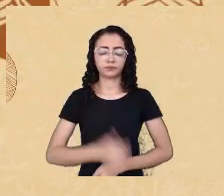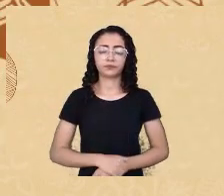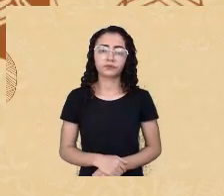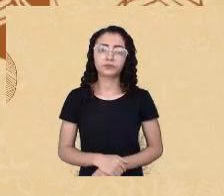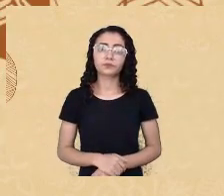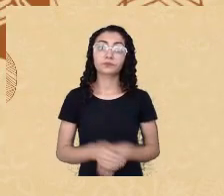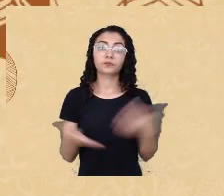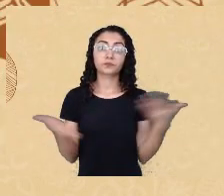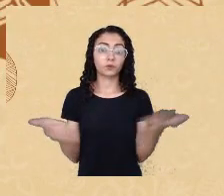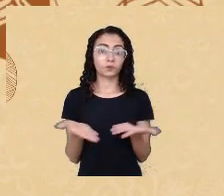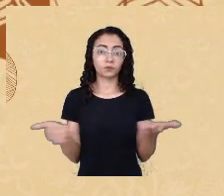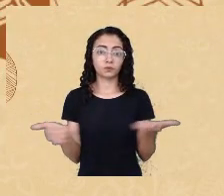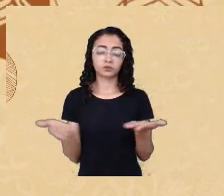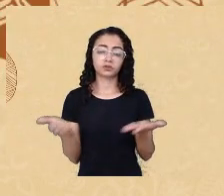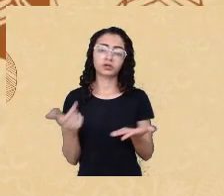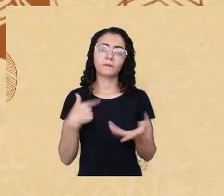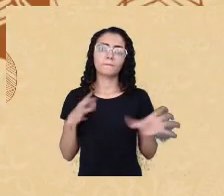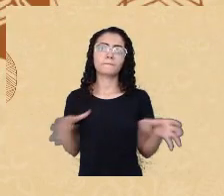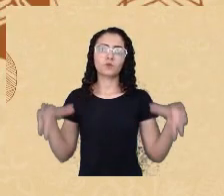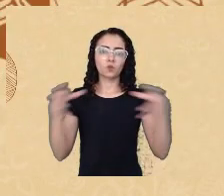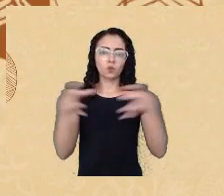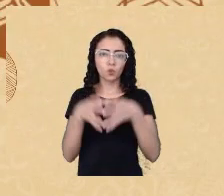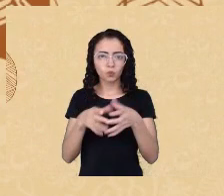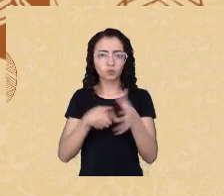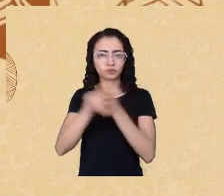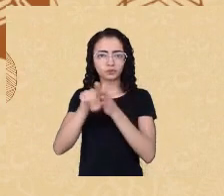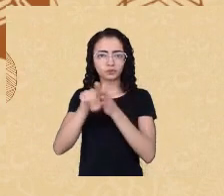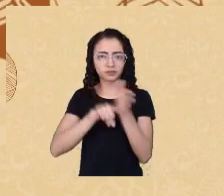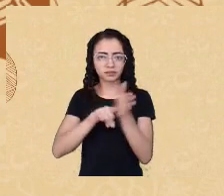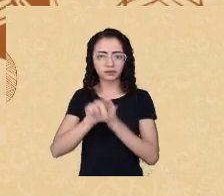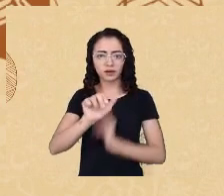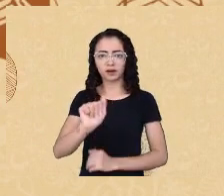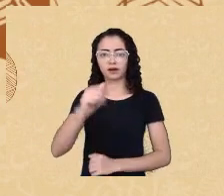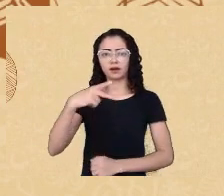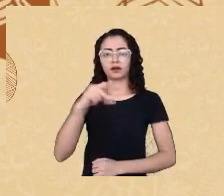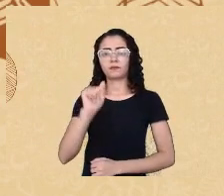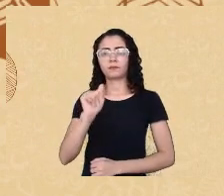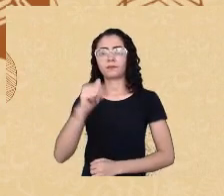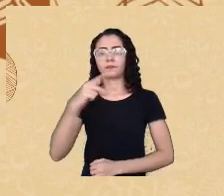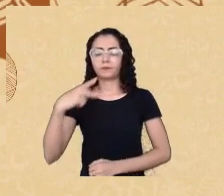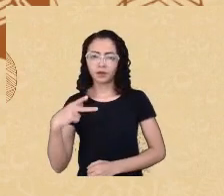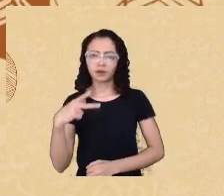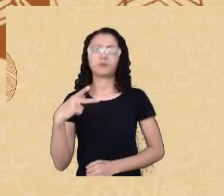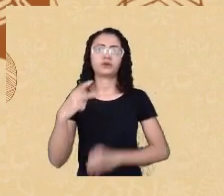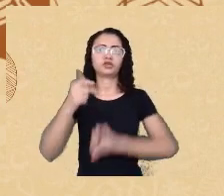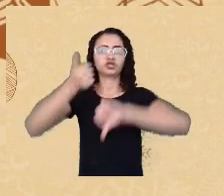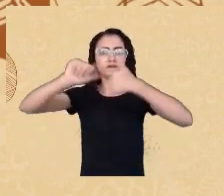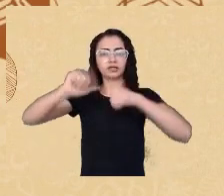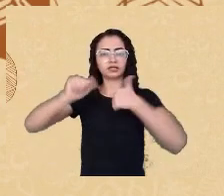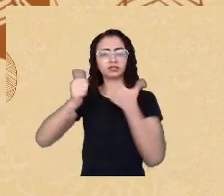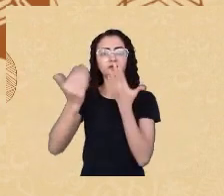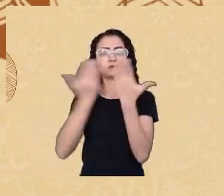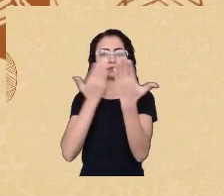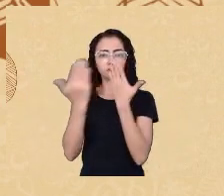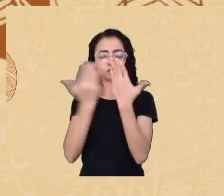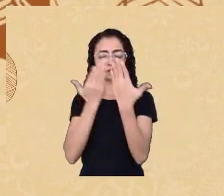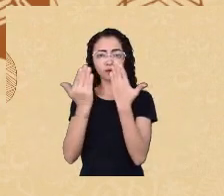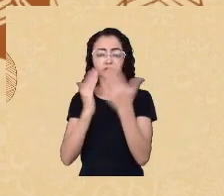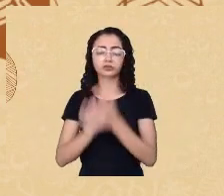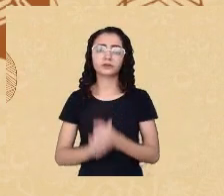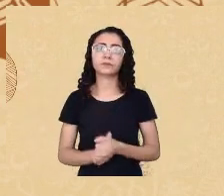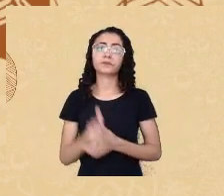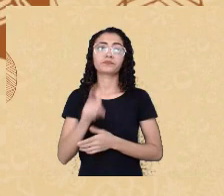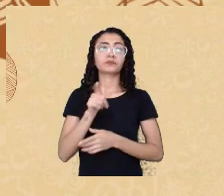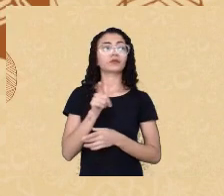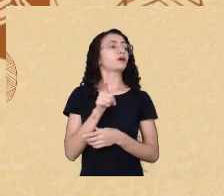o meu grupo de pesquisas, que é o LAPAP, o Laboratório Alagoano de Psicometria e Avaliação Psicológica, está realizando uma pesquisa